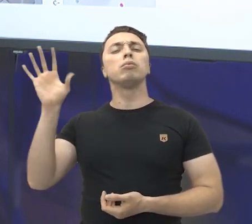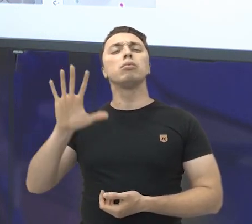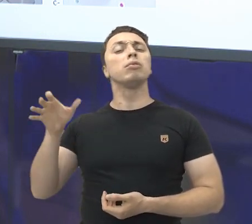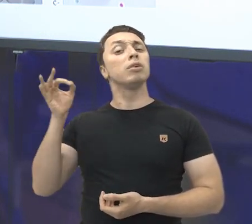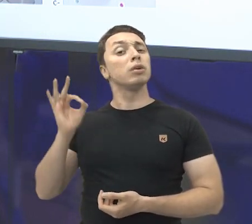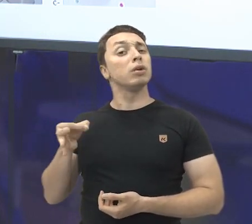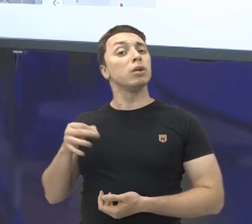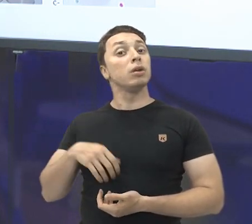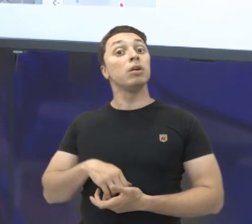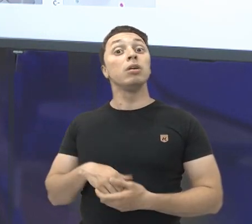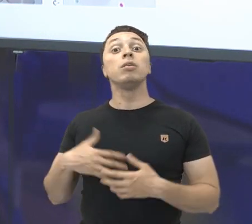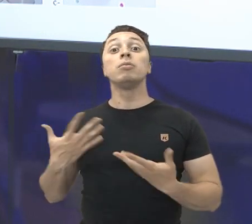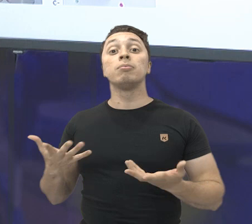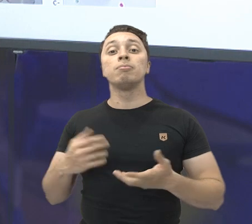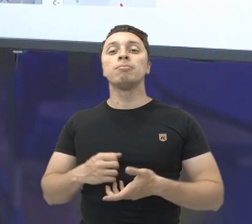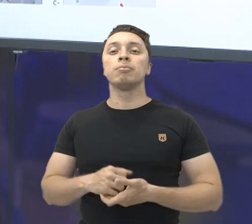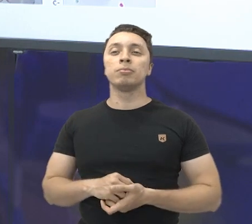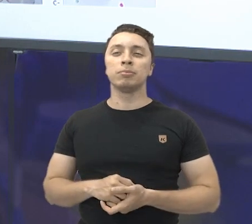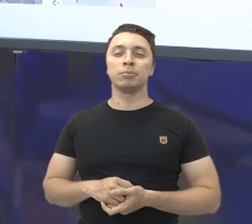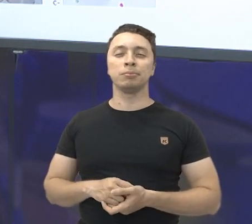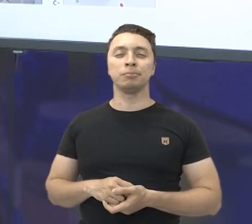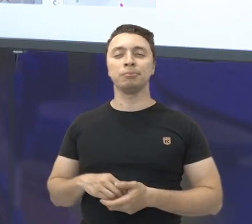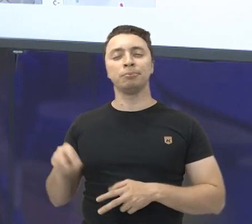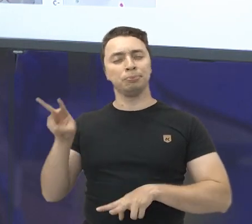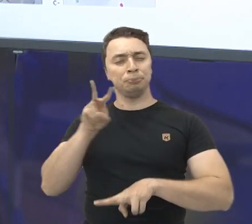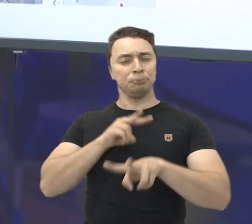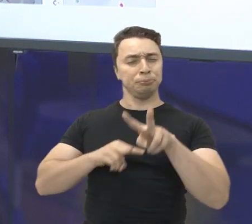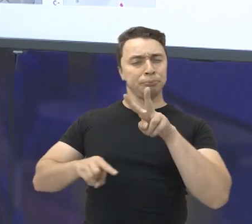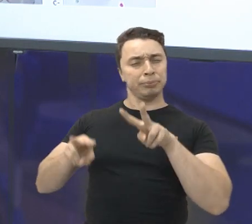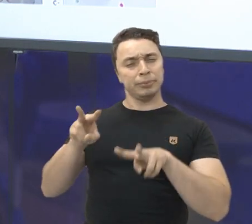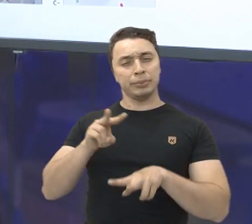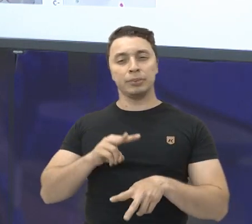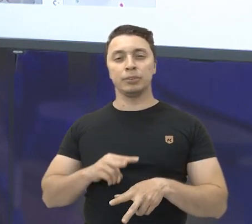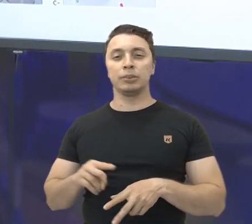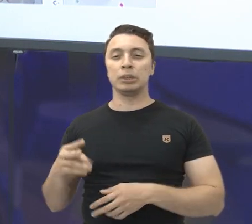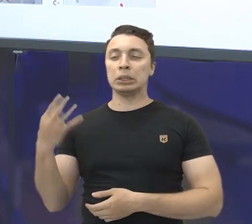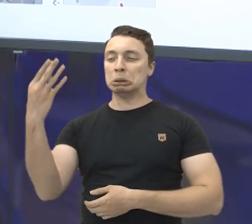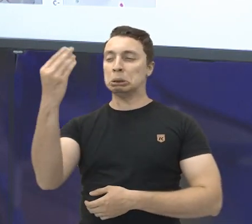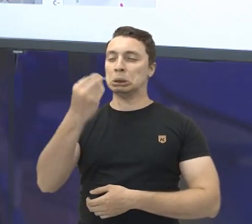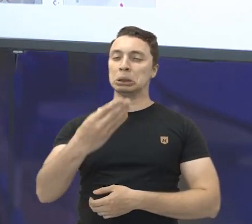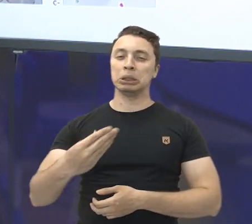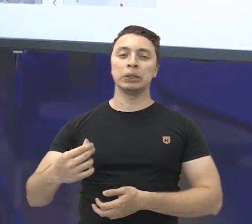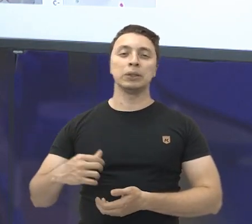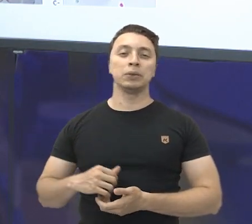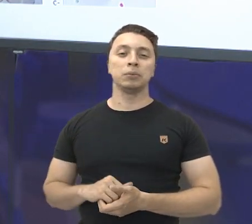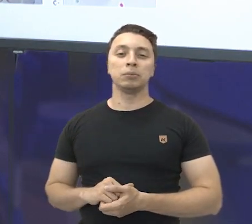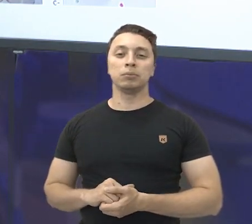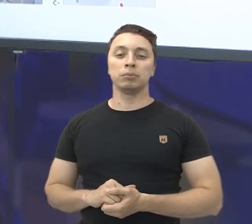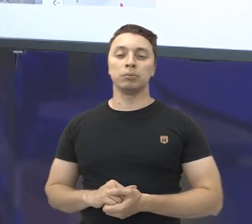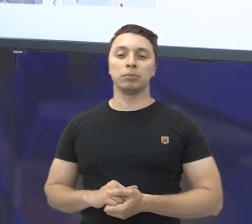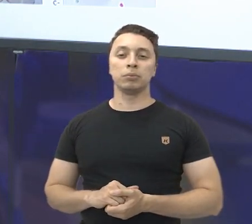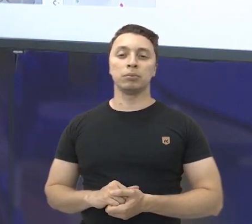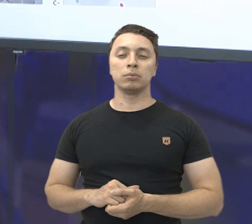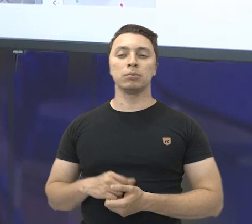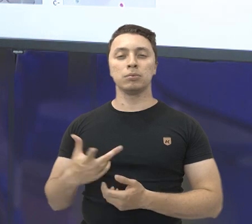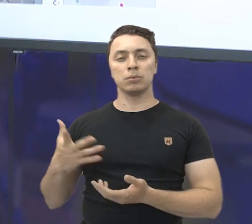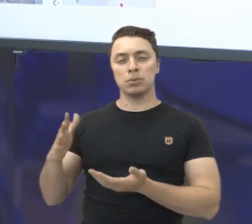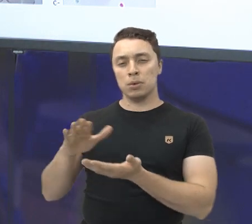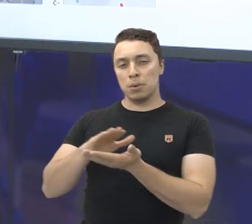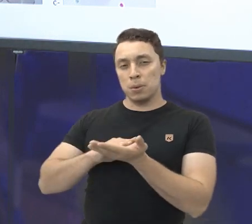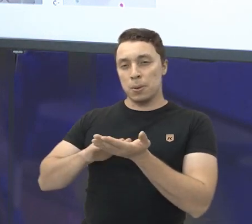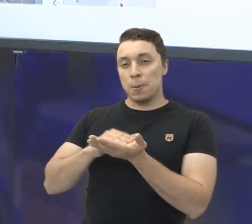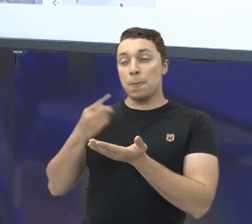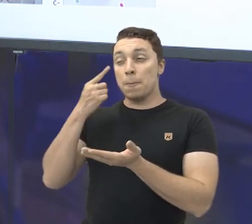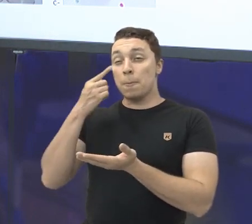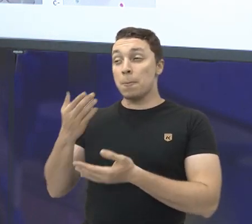Pensa um pouquinho. Analisa os detalhes da imagem. Se eu pego essa figura, olha bem para a